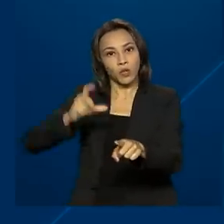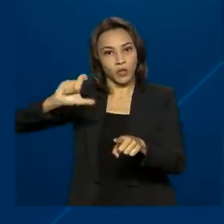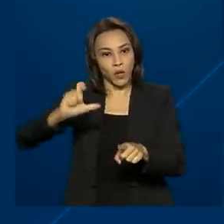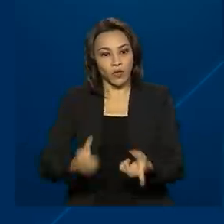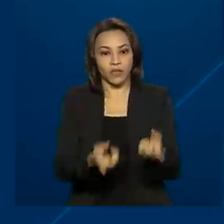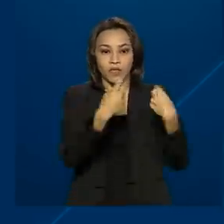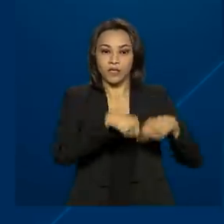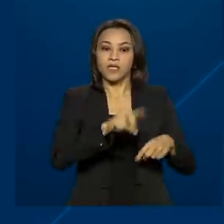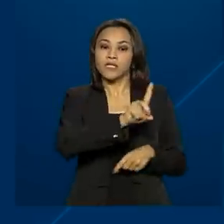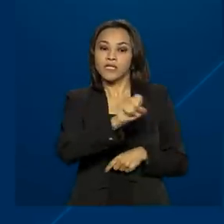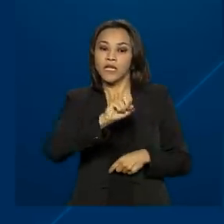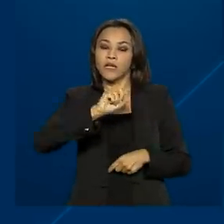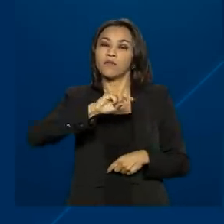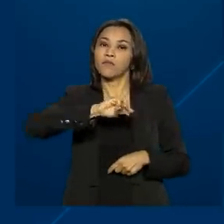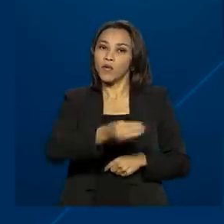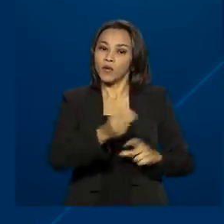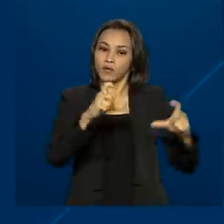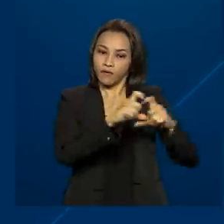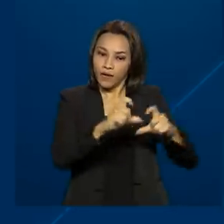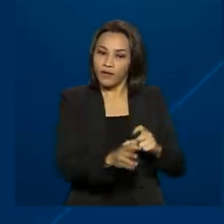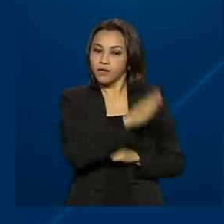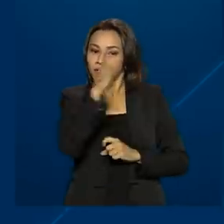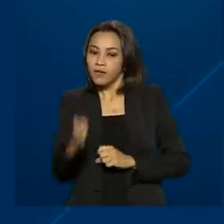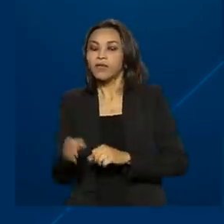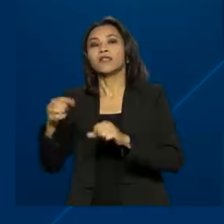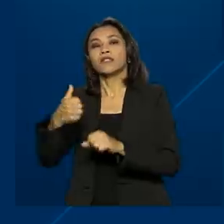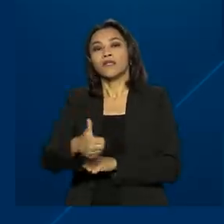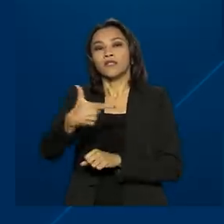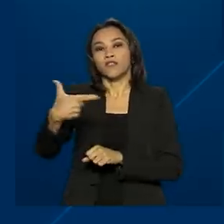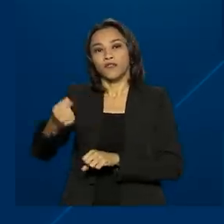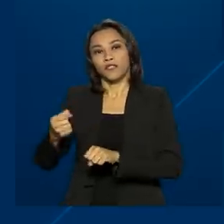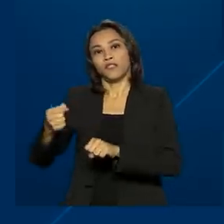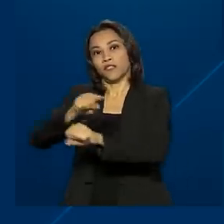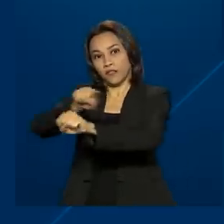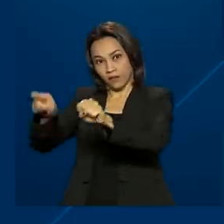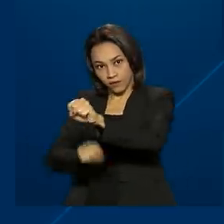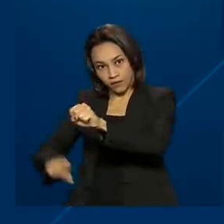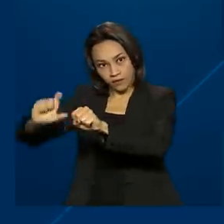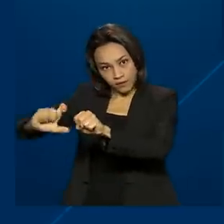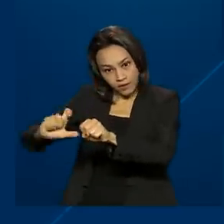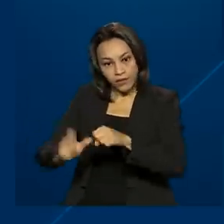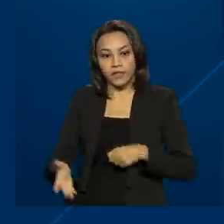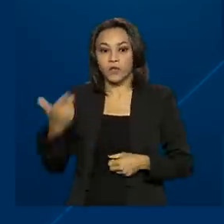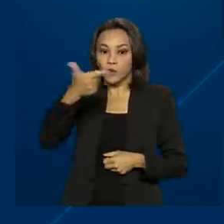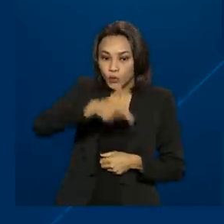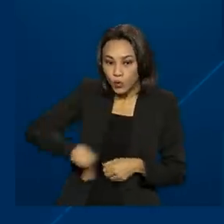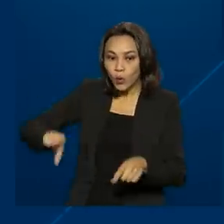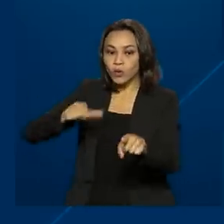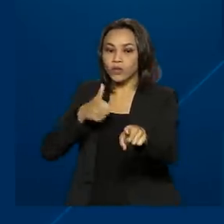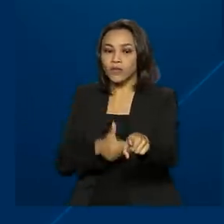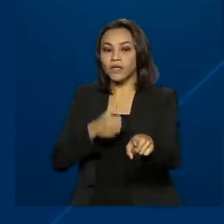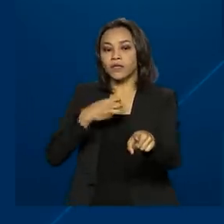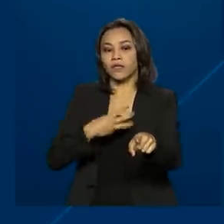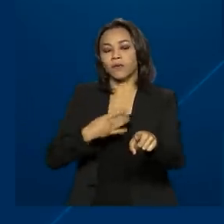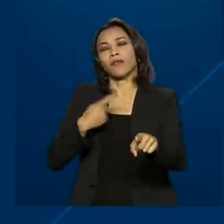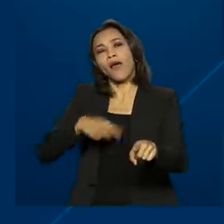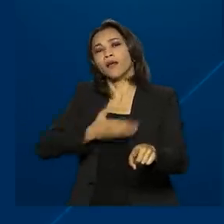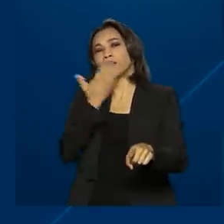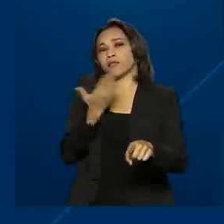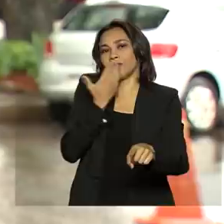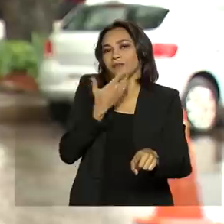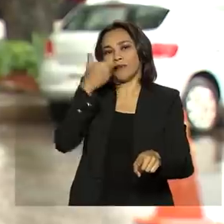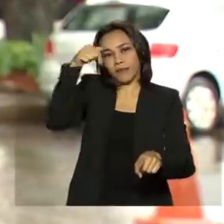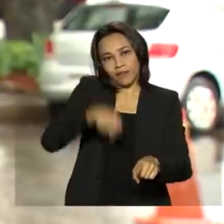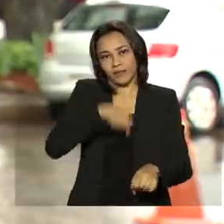e 120 milhões da AstraZeneca. Os outros 134 milhões são vacinas remanescentes da campanha deste